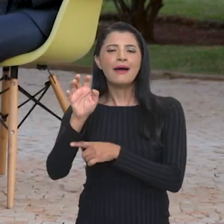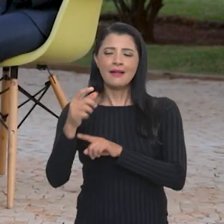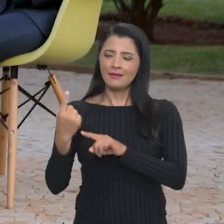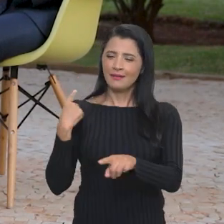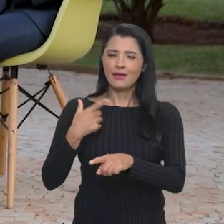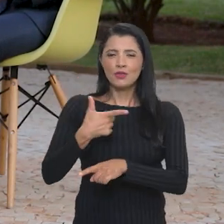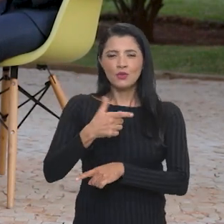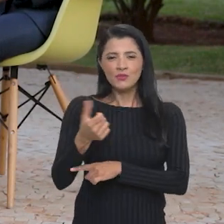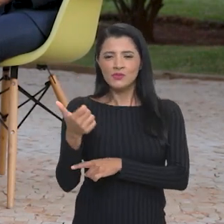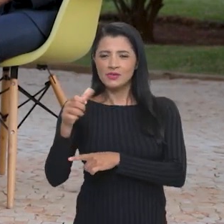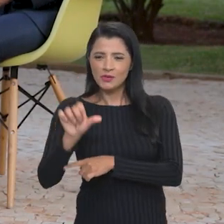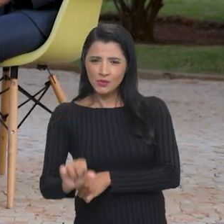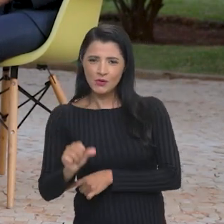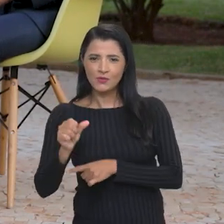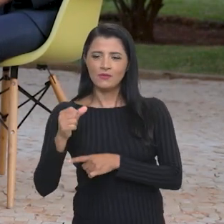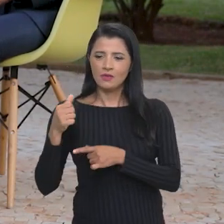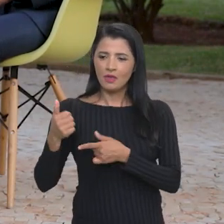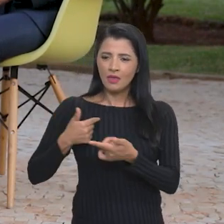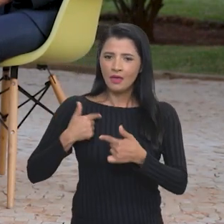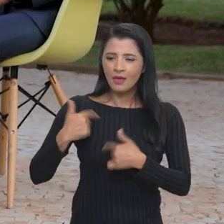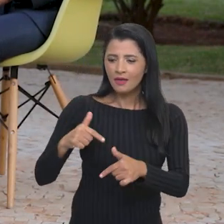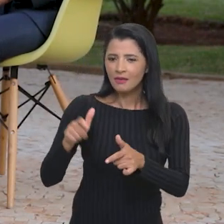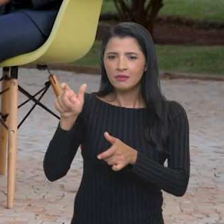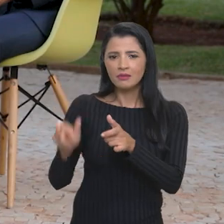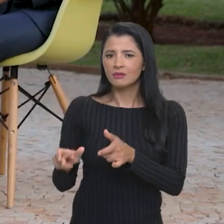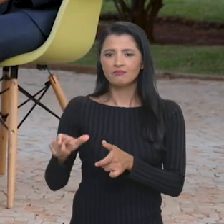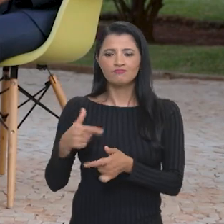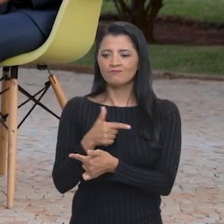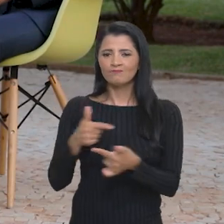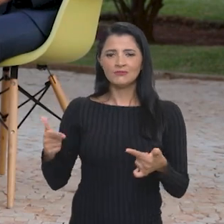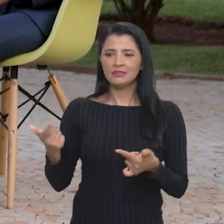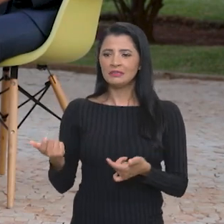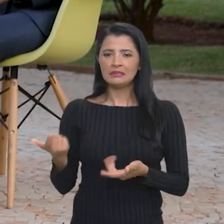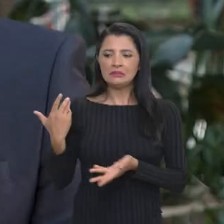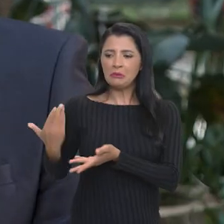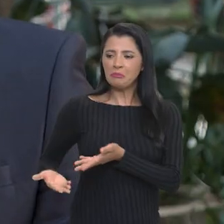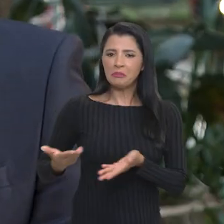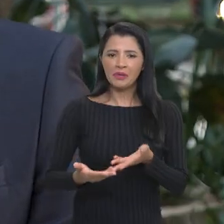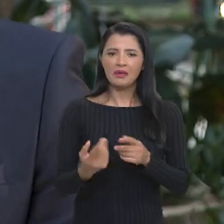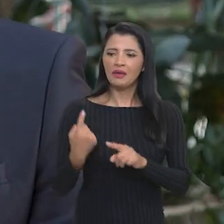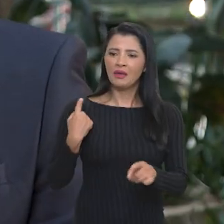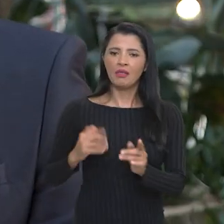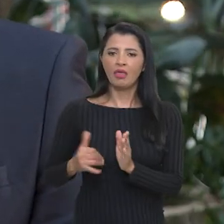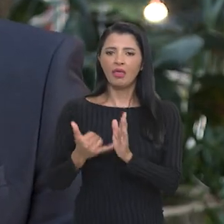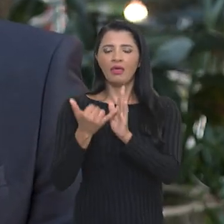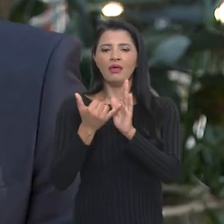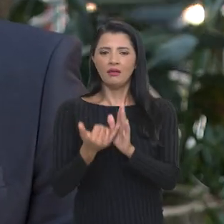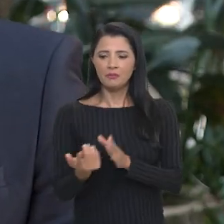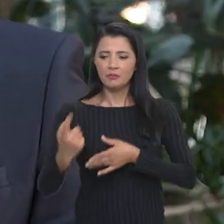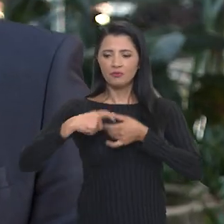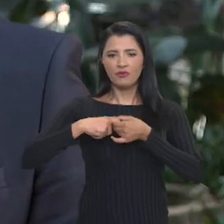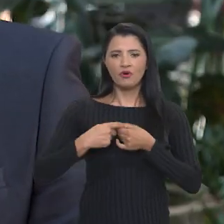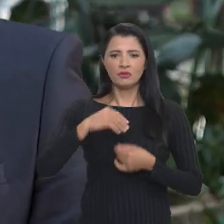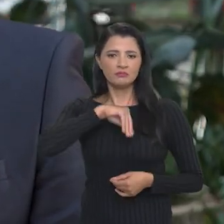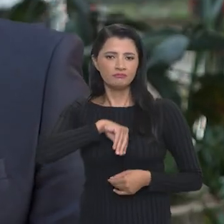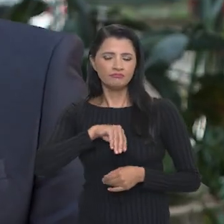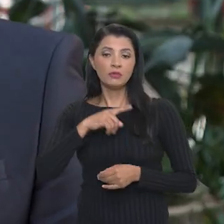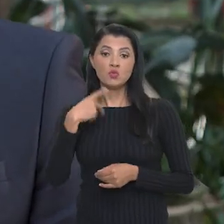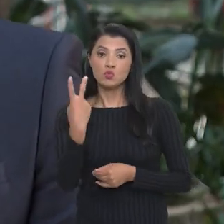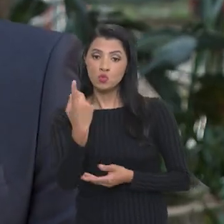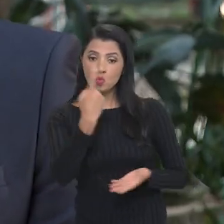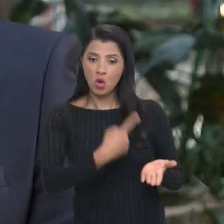tinham a reposição das perdas acumuladas e inflacionárias. Dois acordos coletivos já estavam firmados